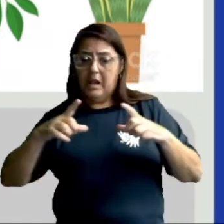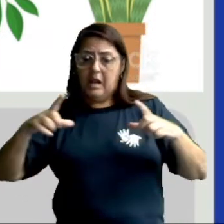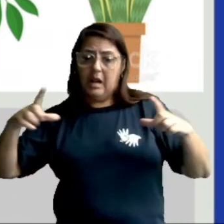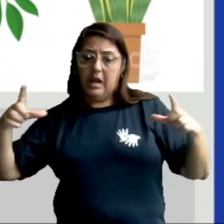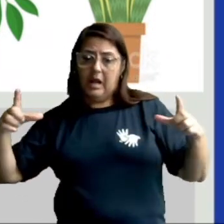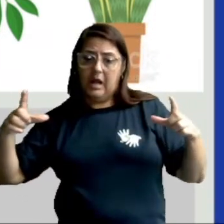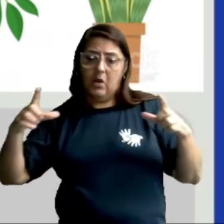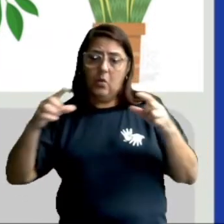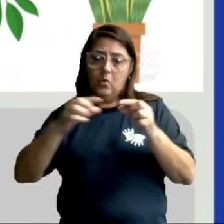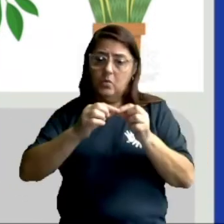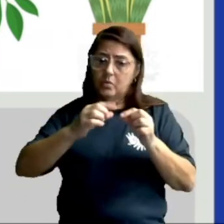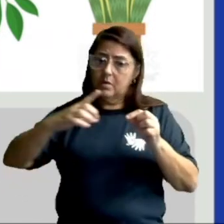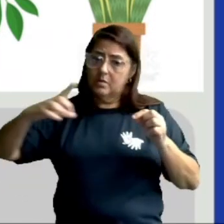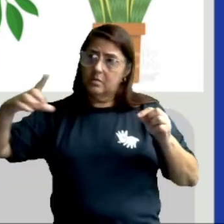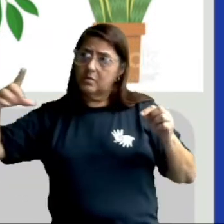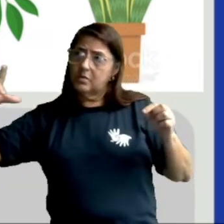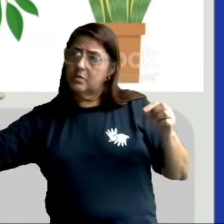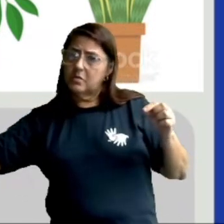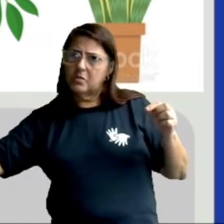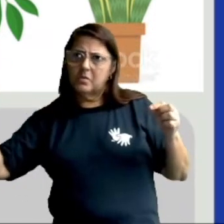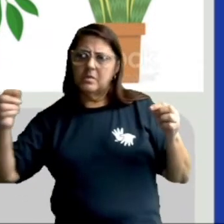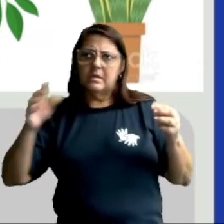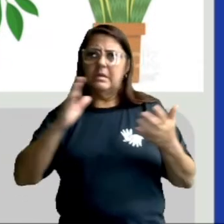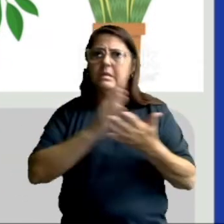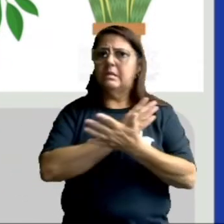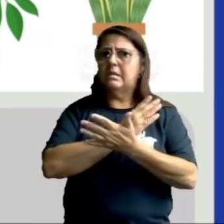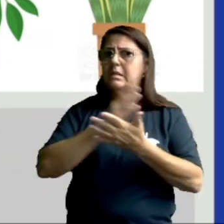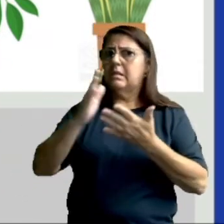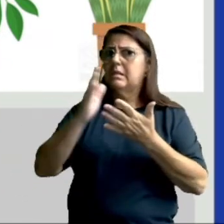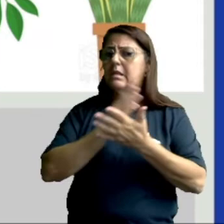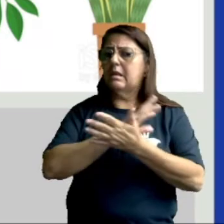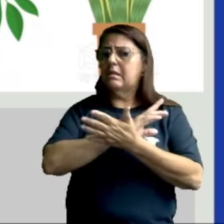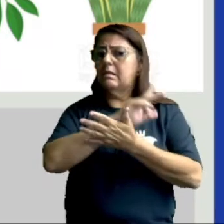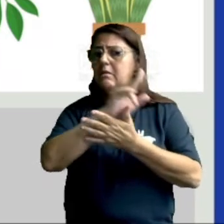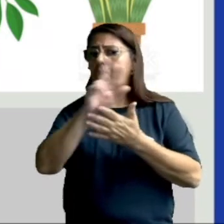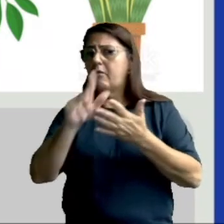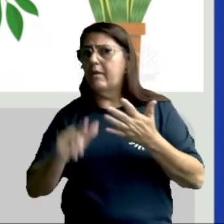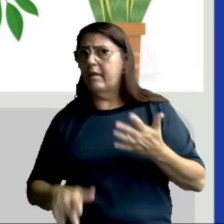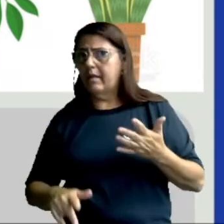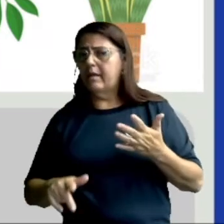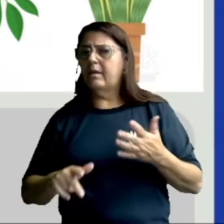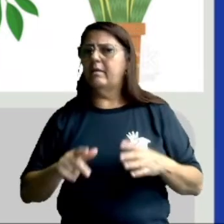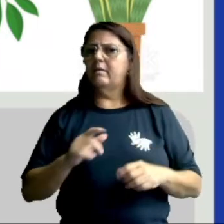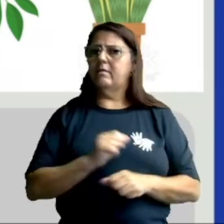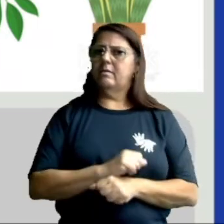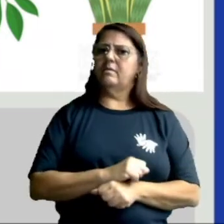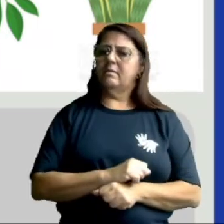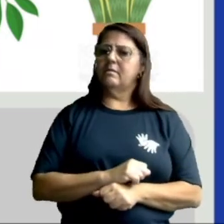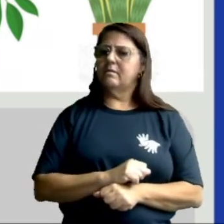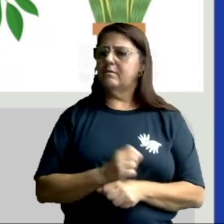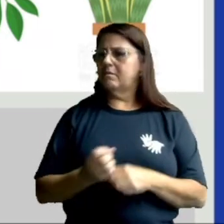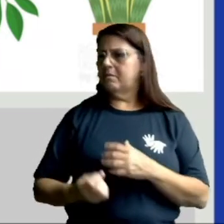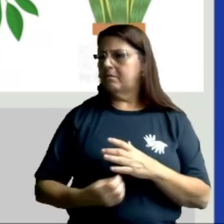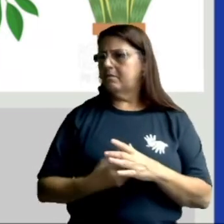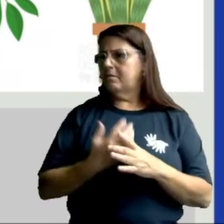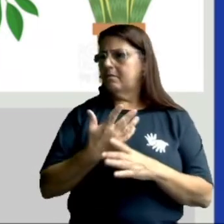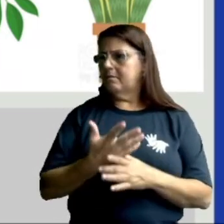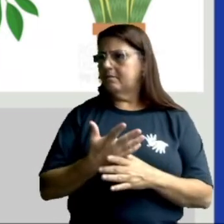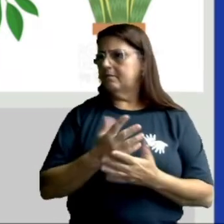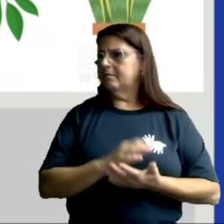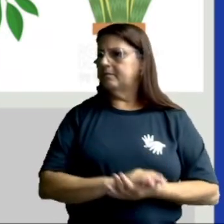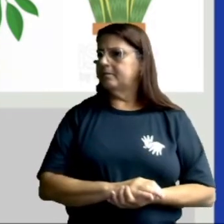Outras mais pontudas, estreitas. Vejam a diversidade de plantas que existem.